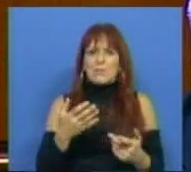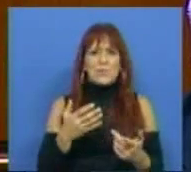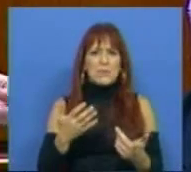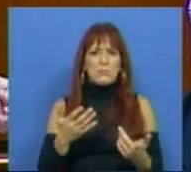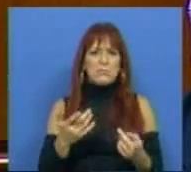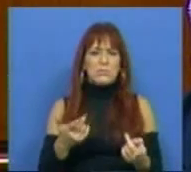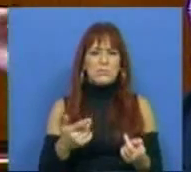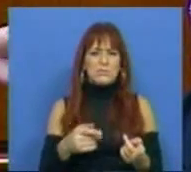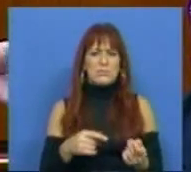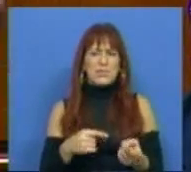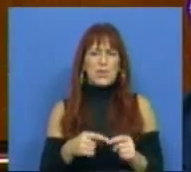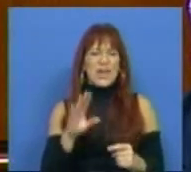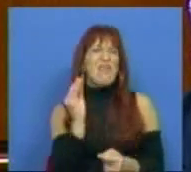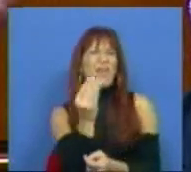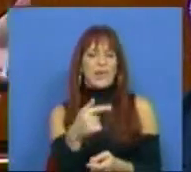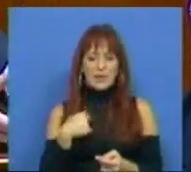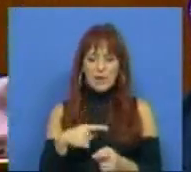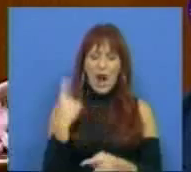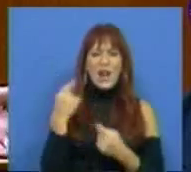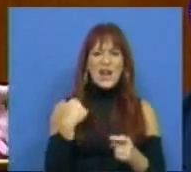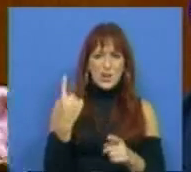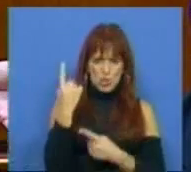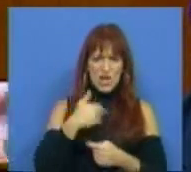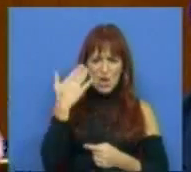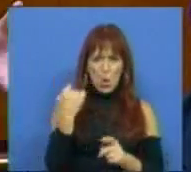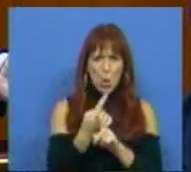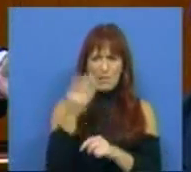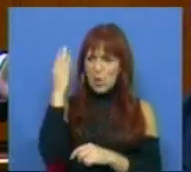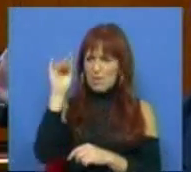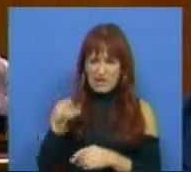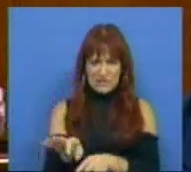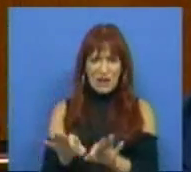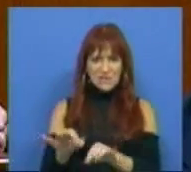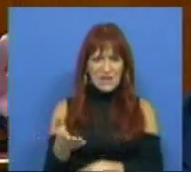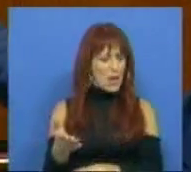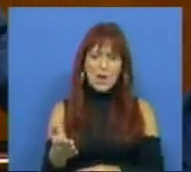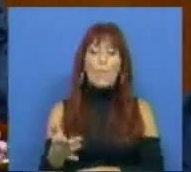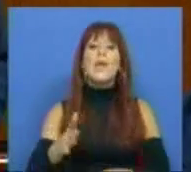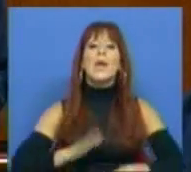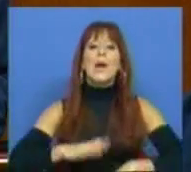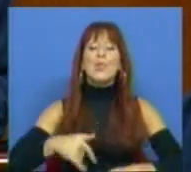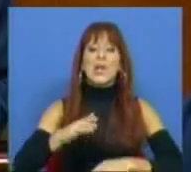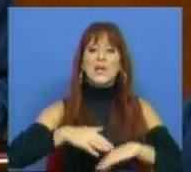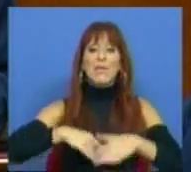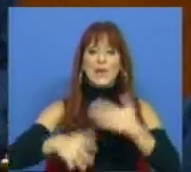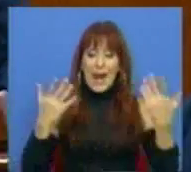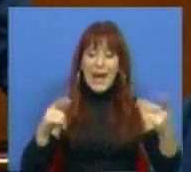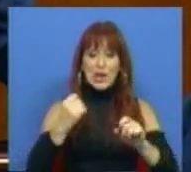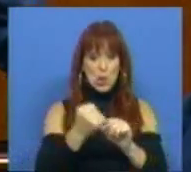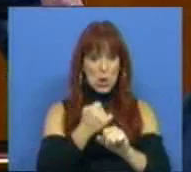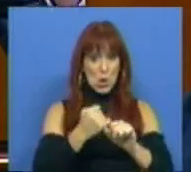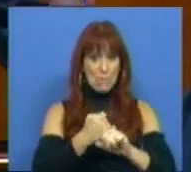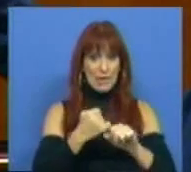digamos, infantil, pretender que alguém algum dia compreende aquele Banco nessas circunstâncias. Por isso é que foi feita esta